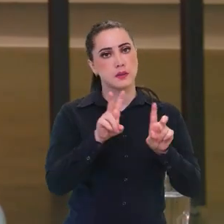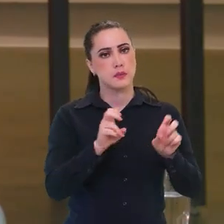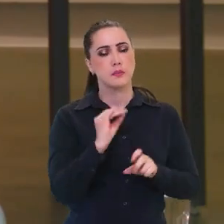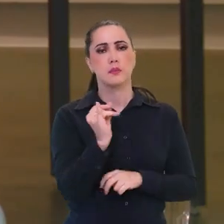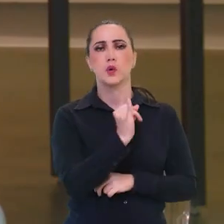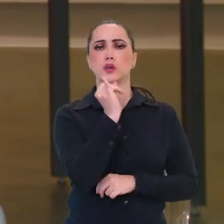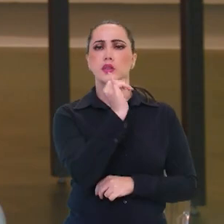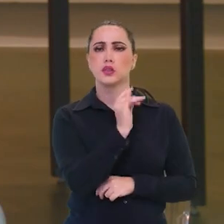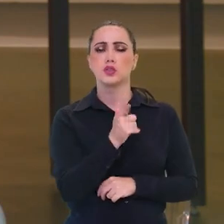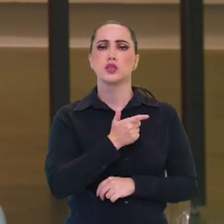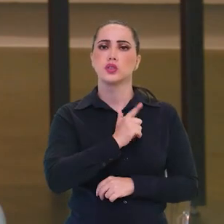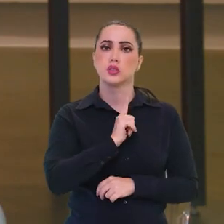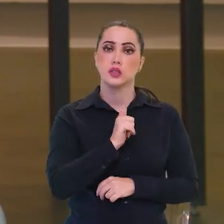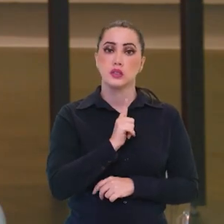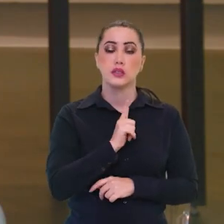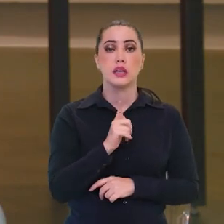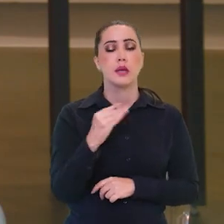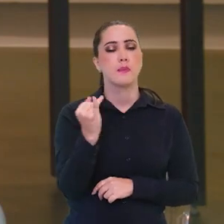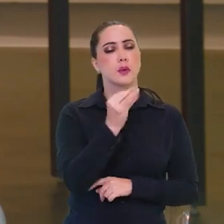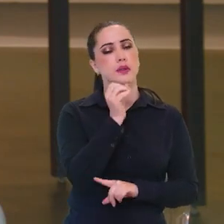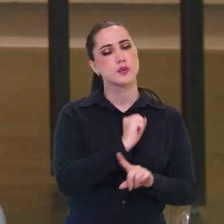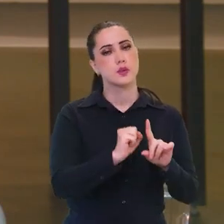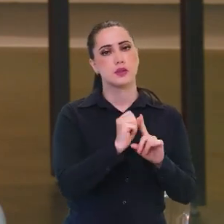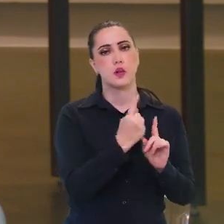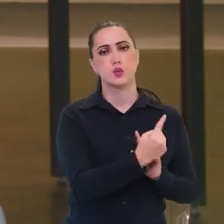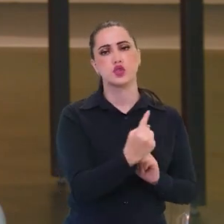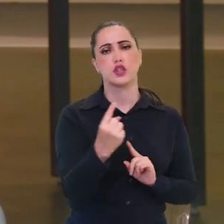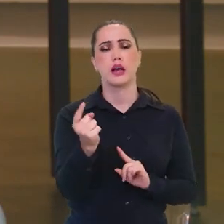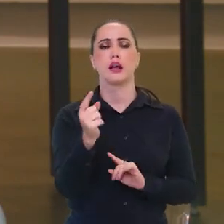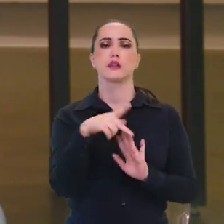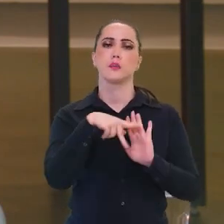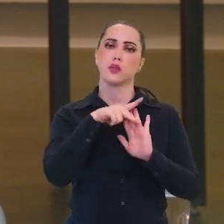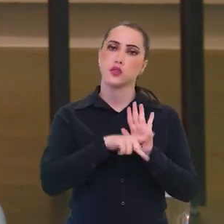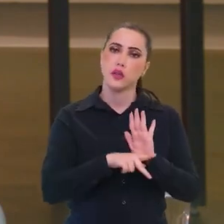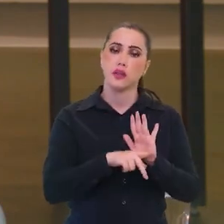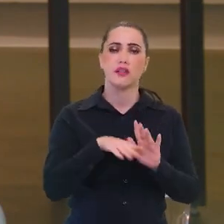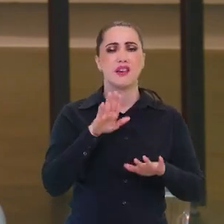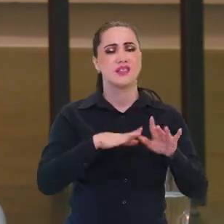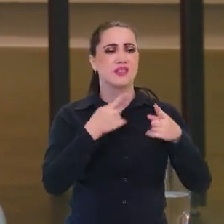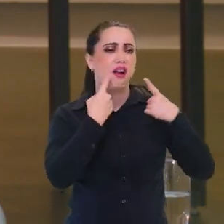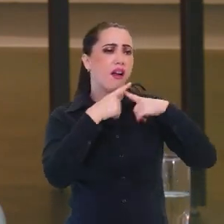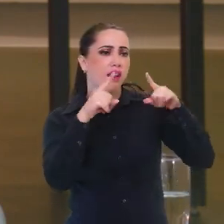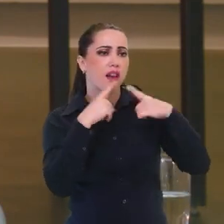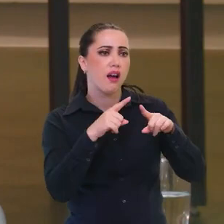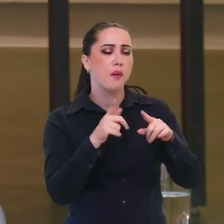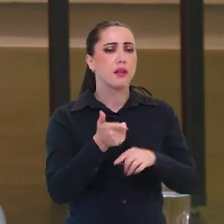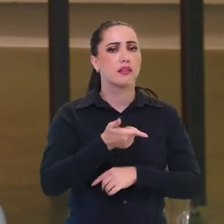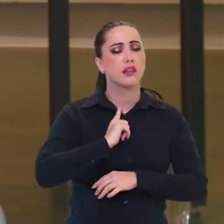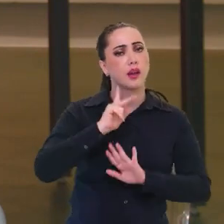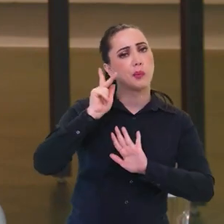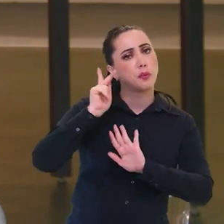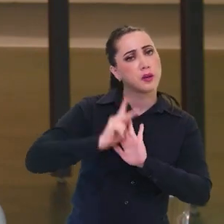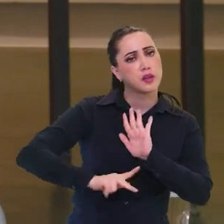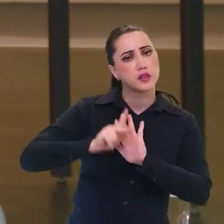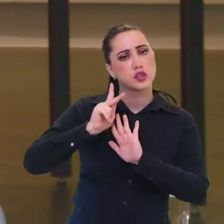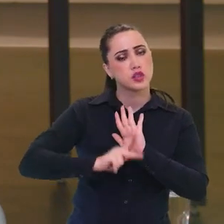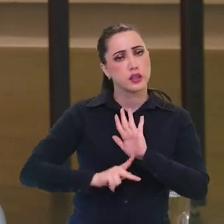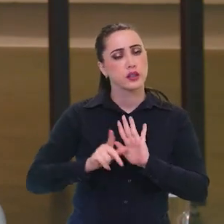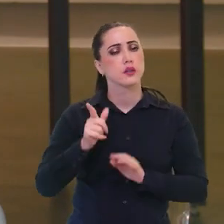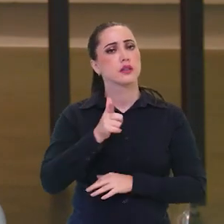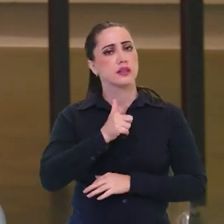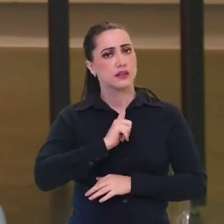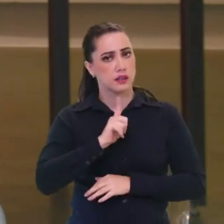a prerrogativa de que existe a contrapartida social para cada projeto. Aí as pessoas reclamam. Tem uns projetos que